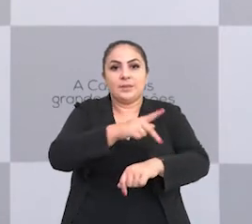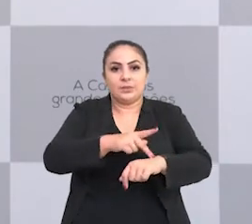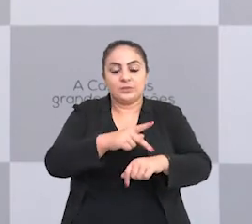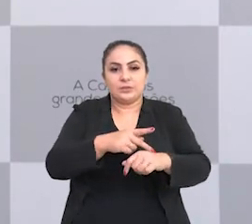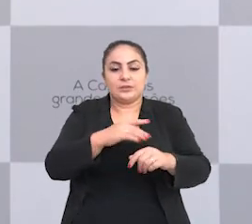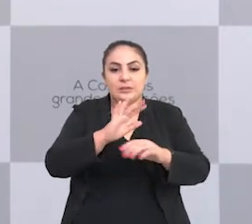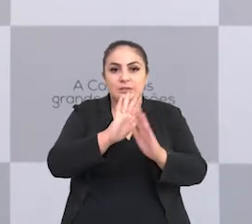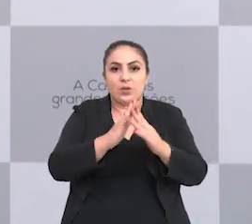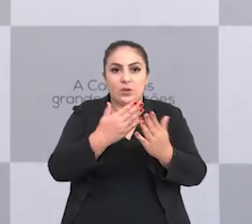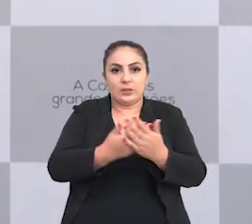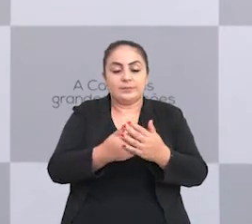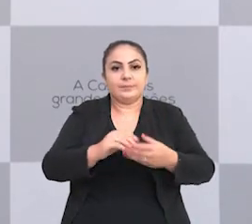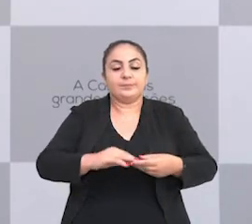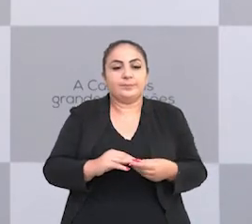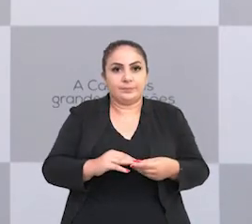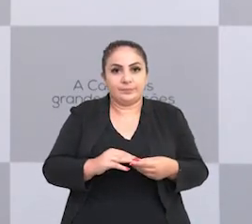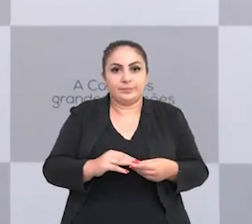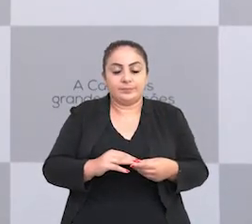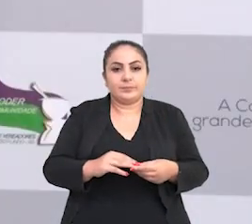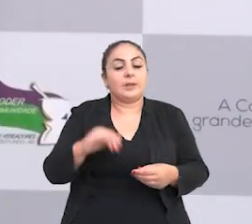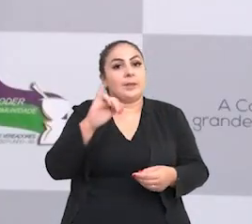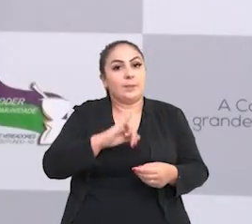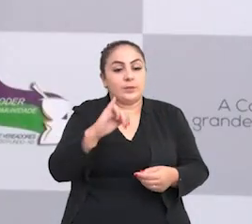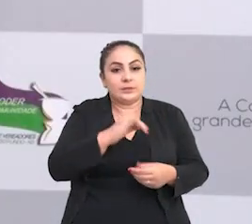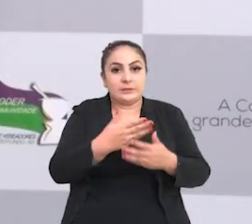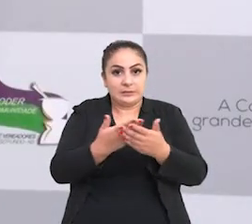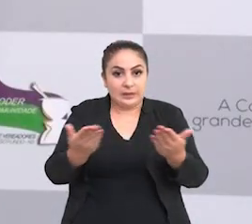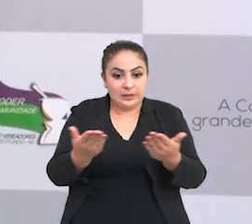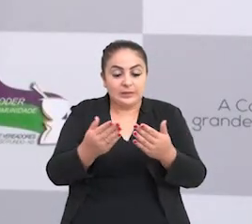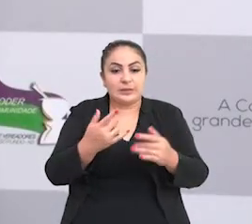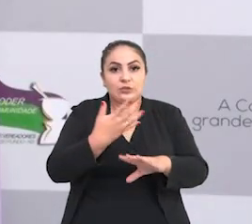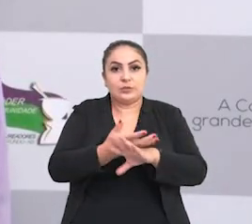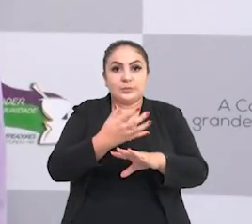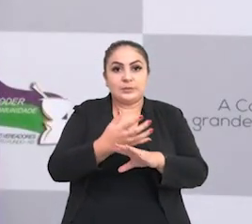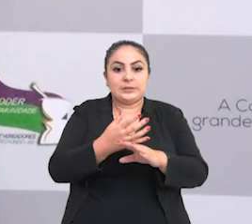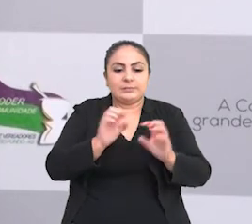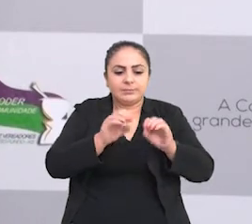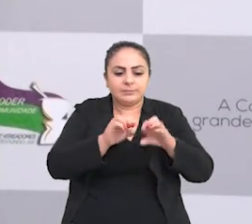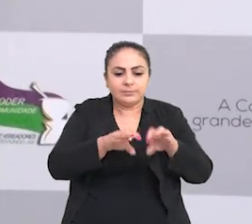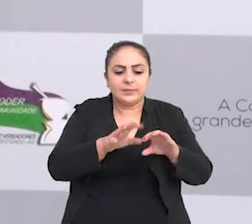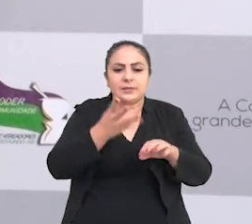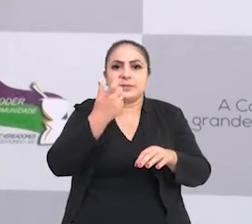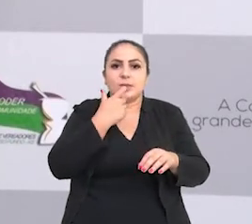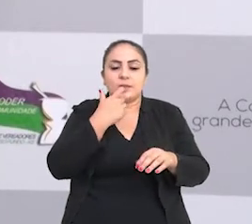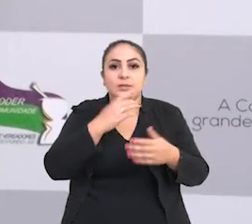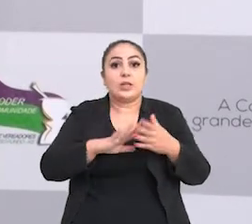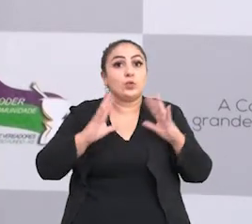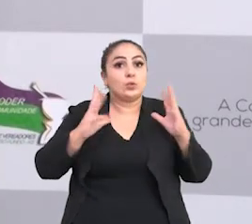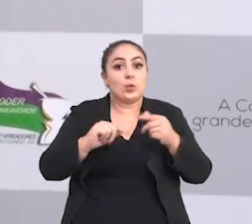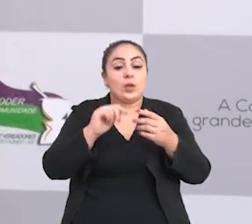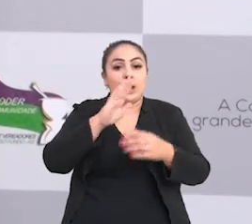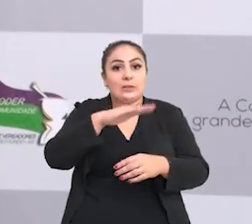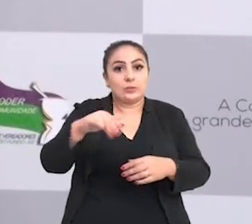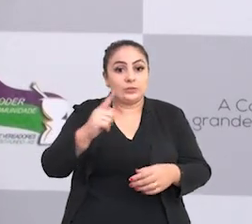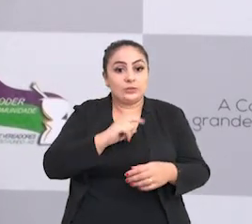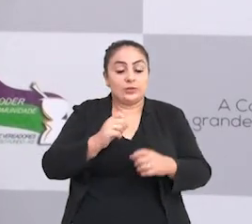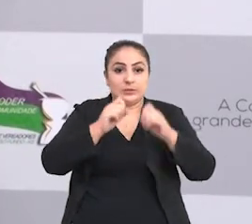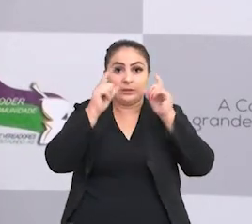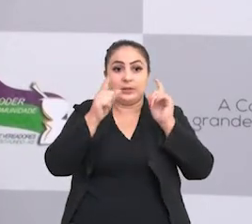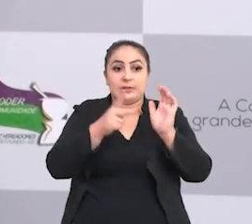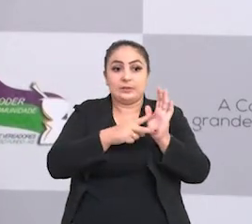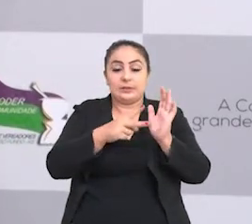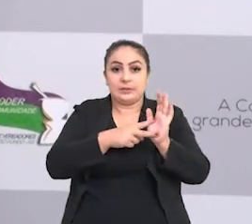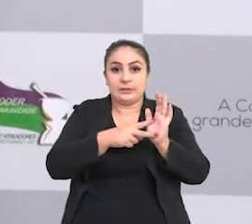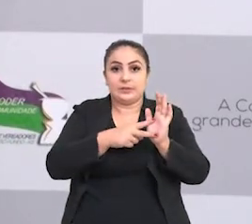pedagógico da escola, sobre a direção da escola. A importância dela, como na disciplina das crianças, é que todo aluno que